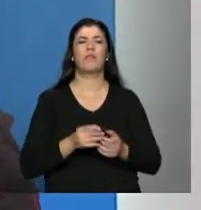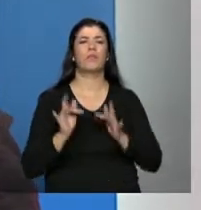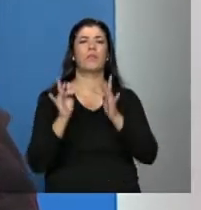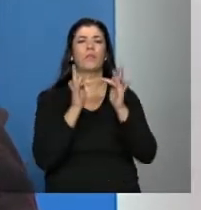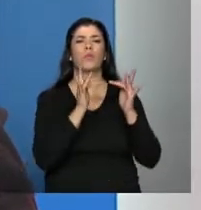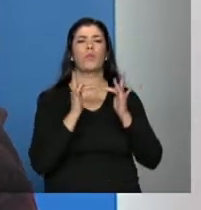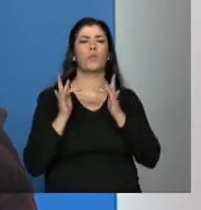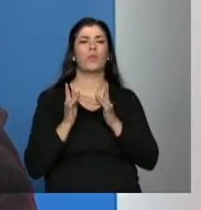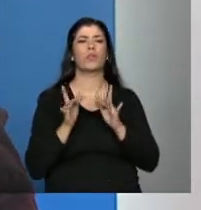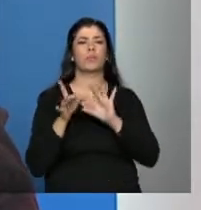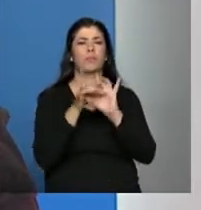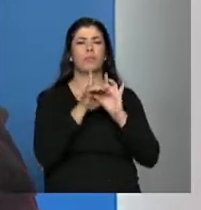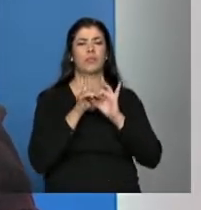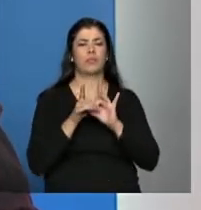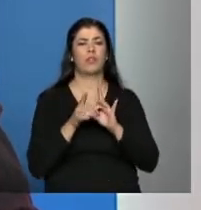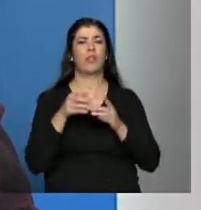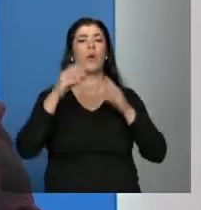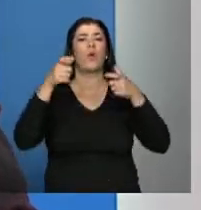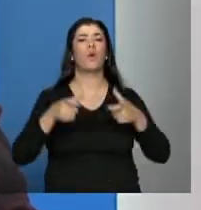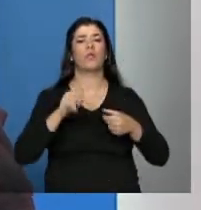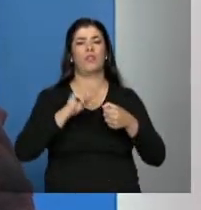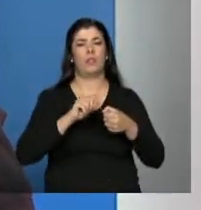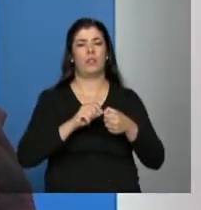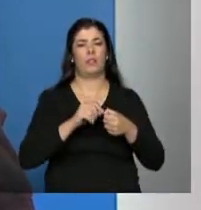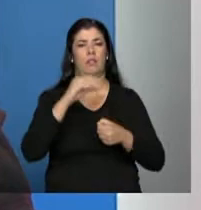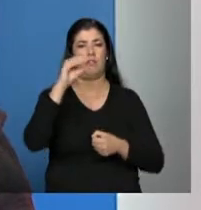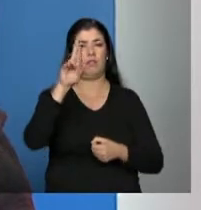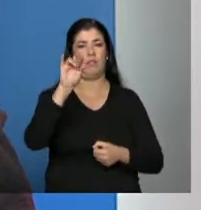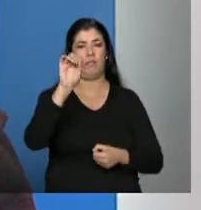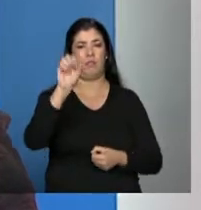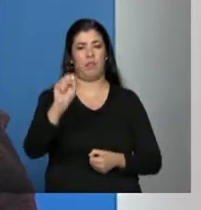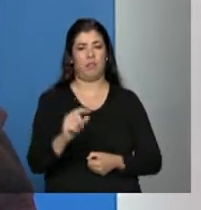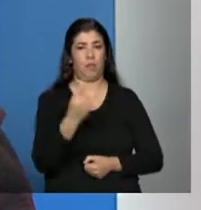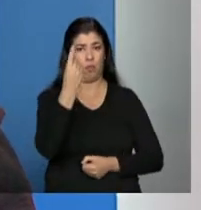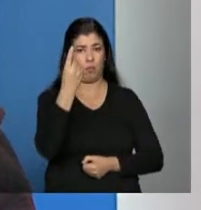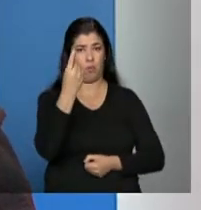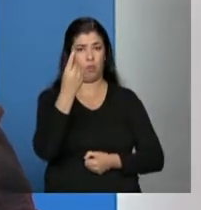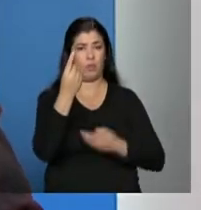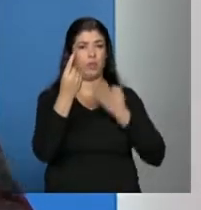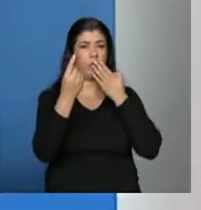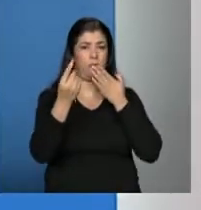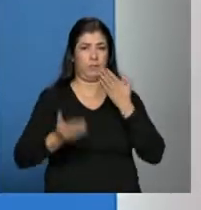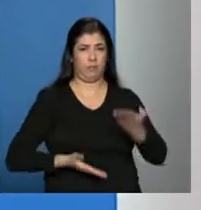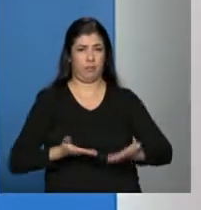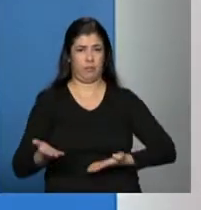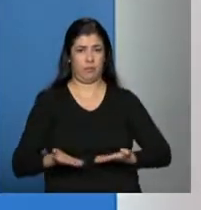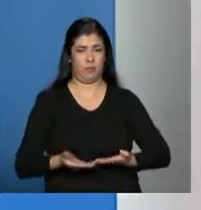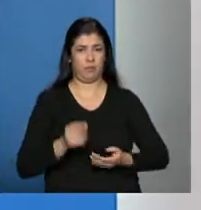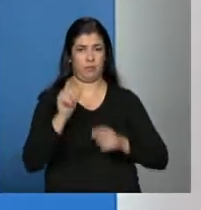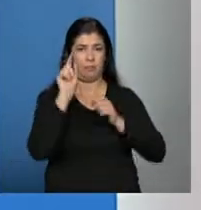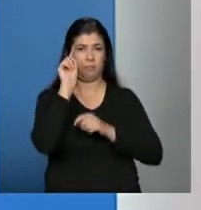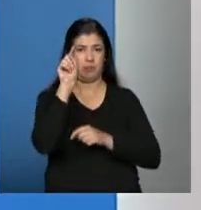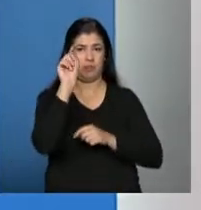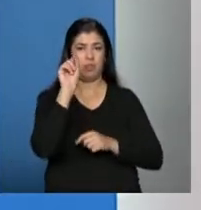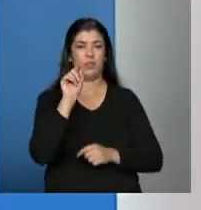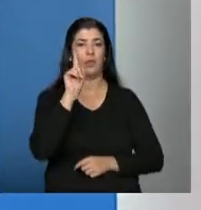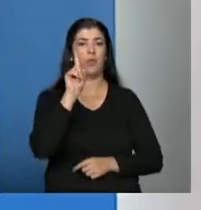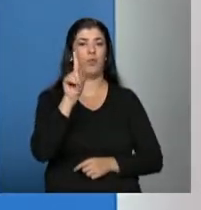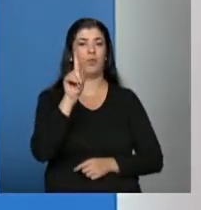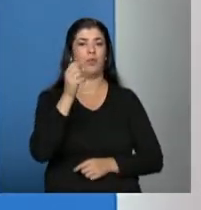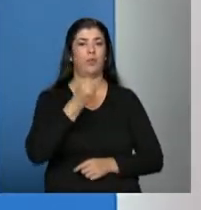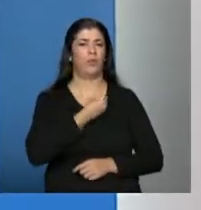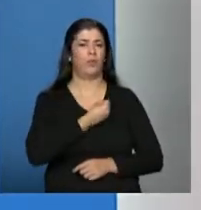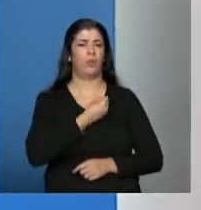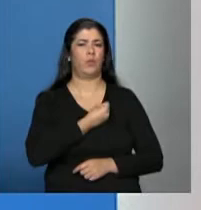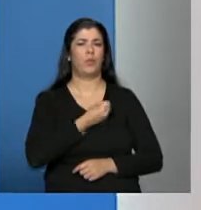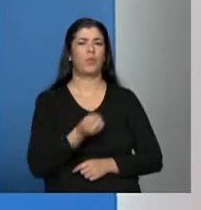Você é executado no CRAS, então você vai marcar, se for um serviço, você vai marcar um. Lembrando, a gente não está falando nem de número